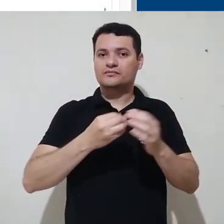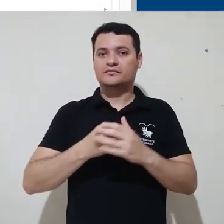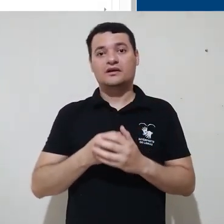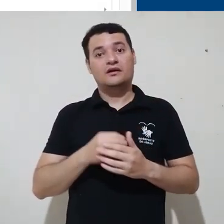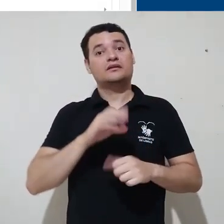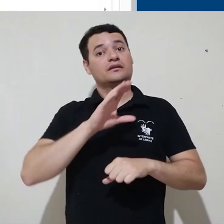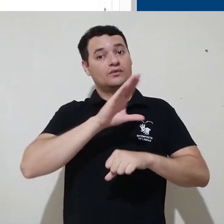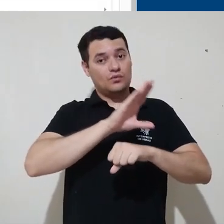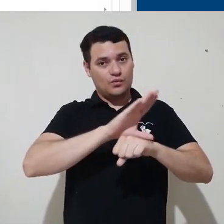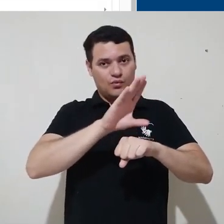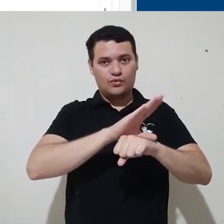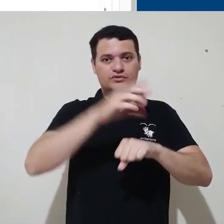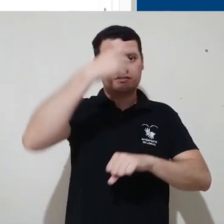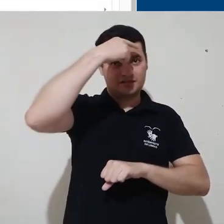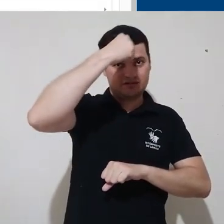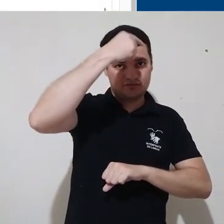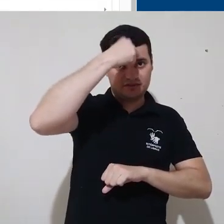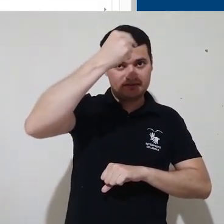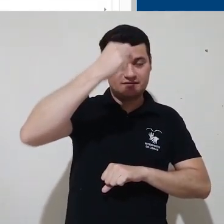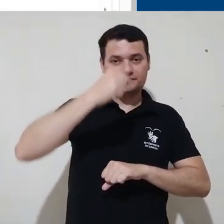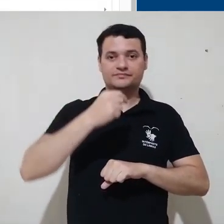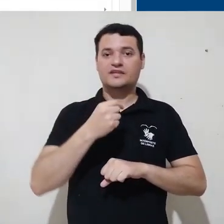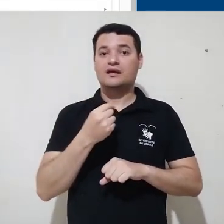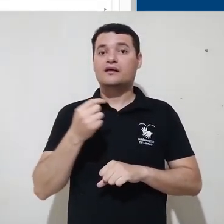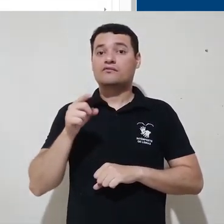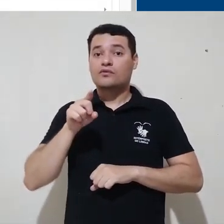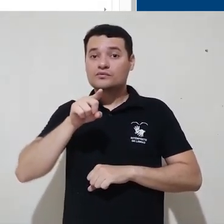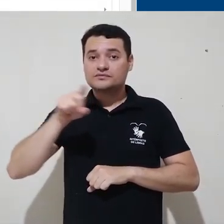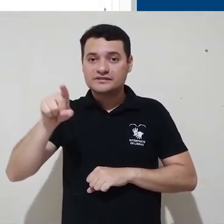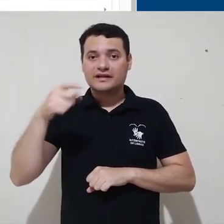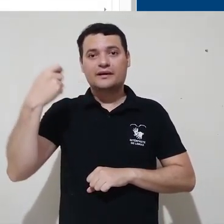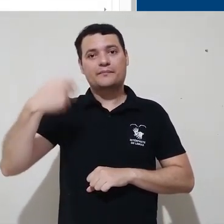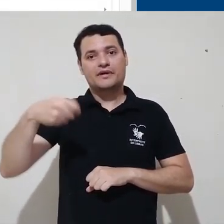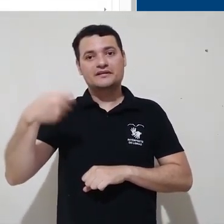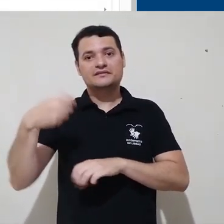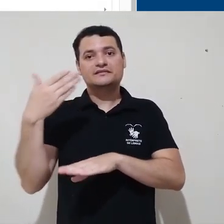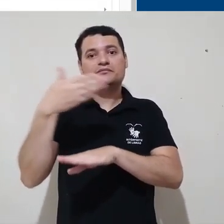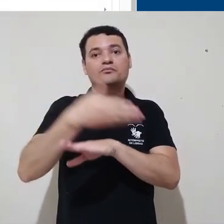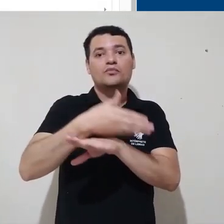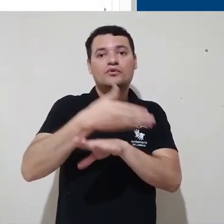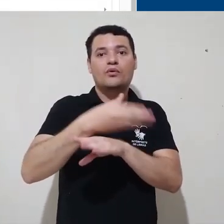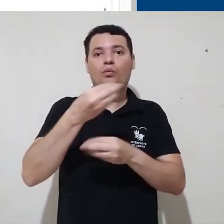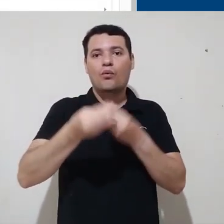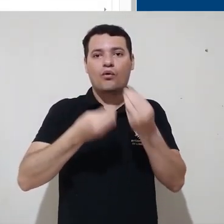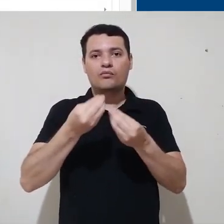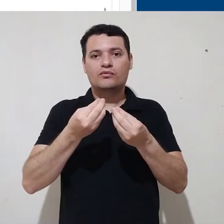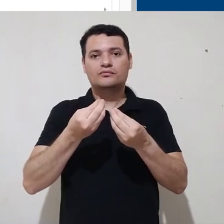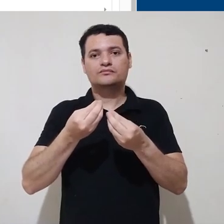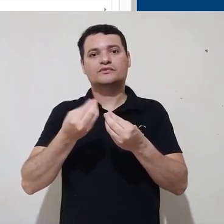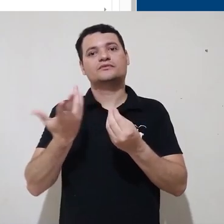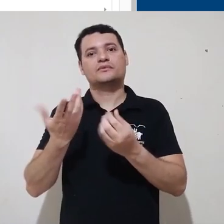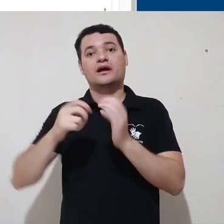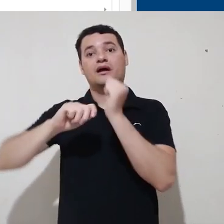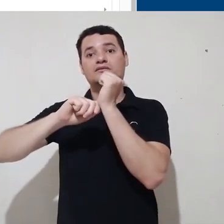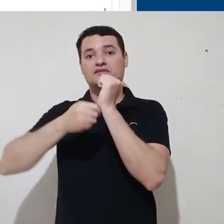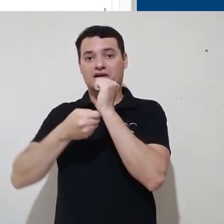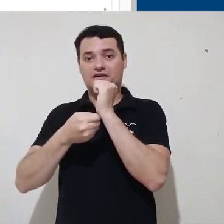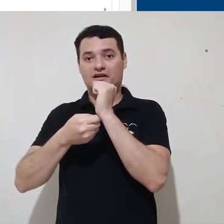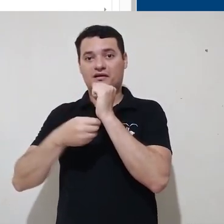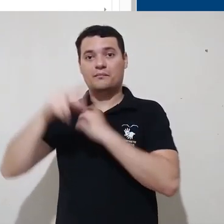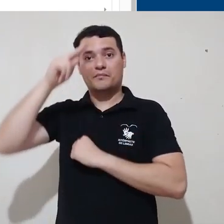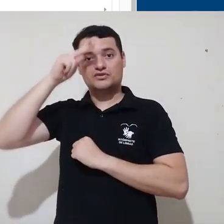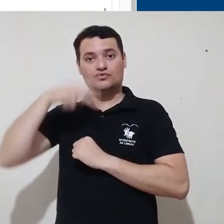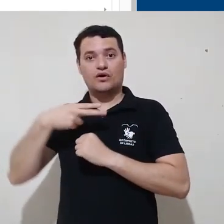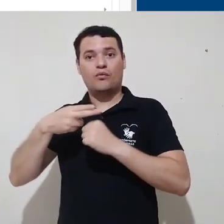os cursos de graduação, usuários devem fazer acesso à plataforma com o seu login único da